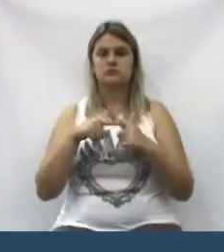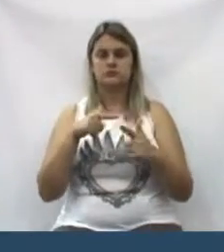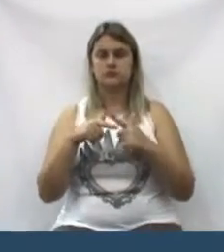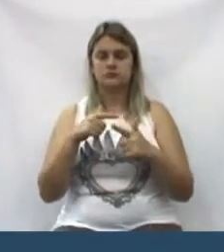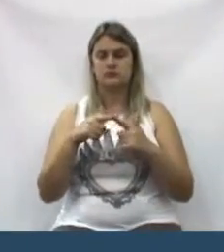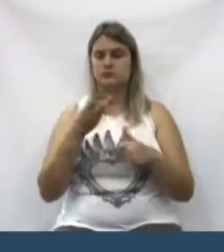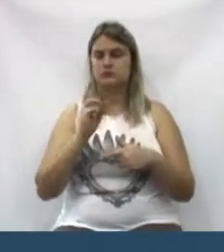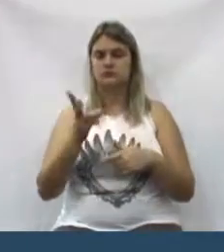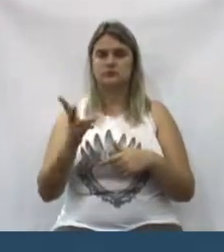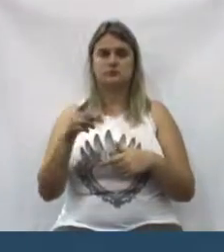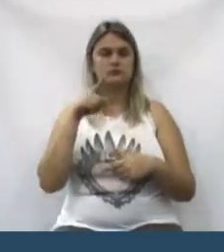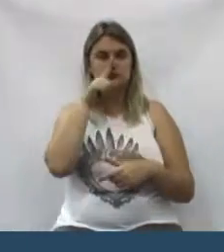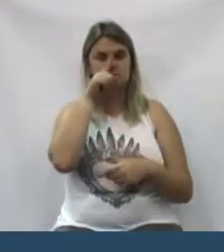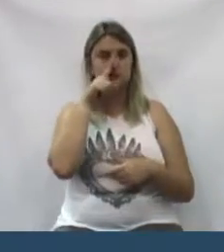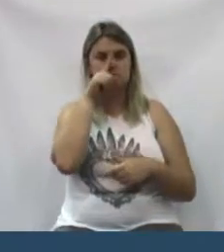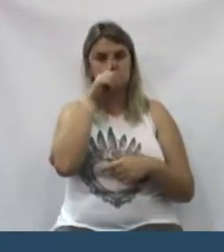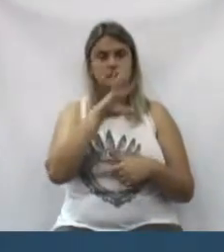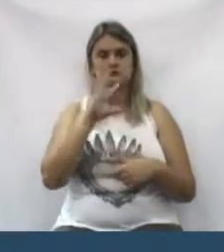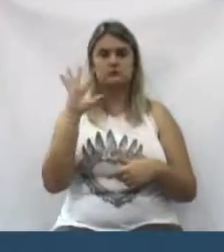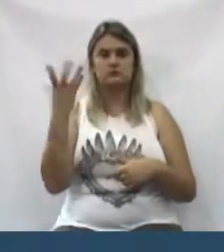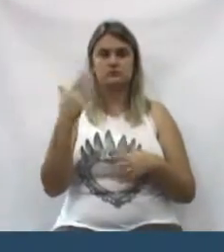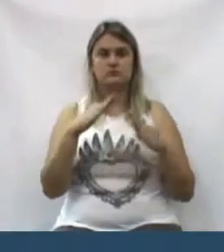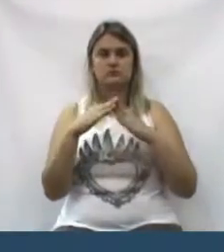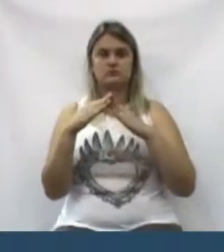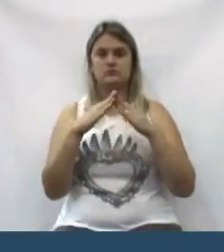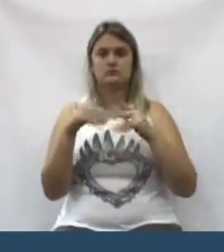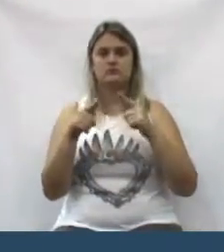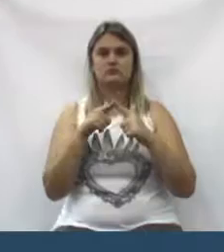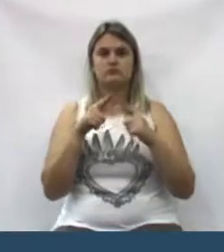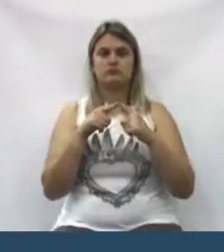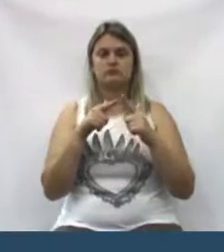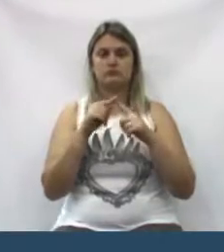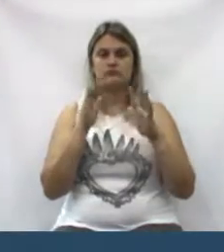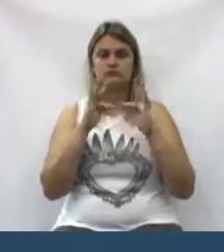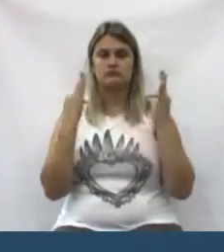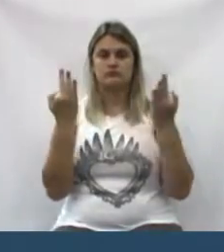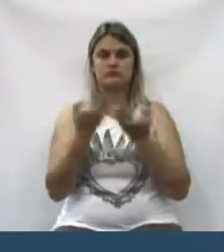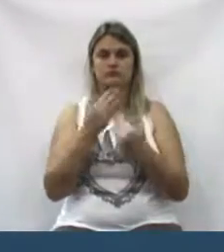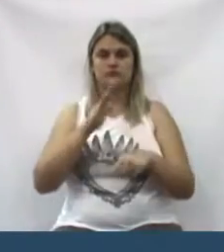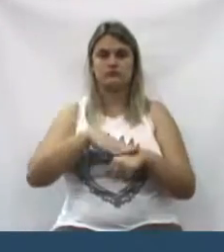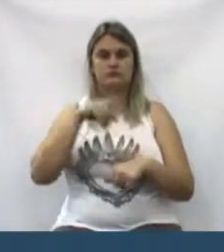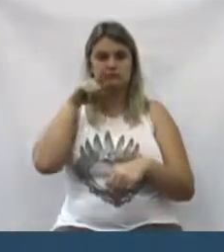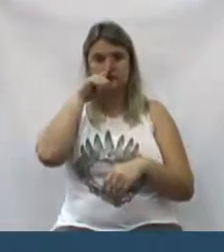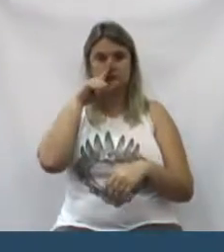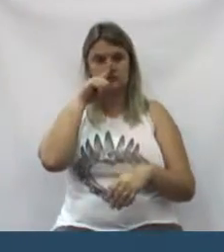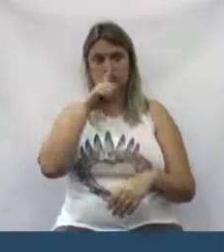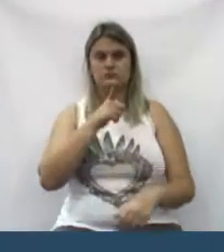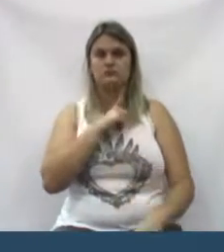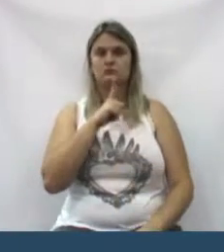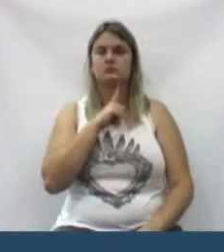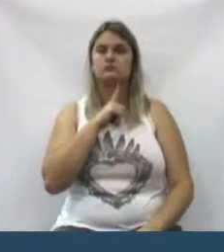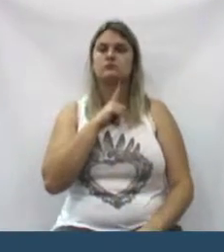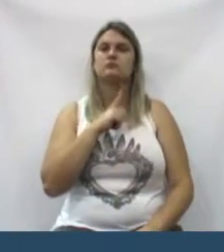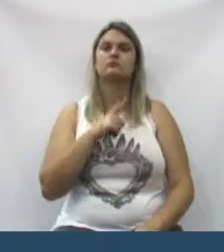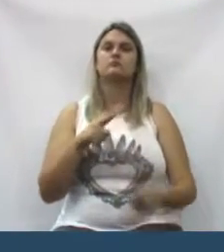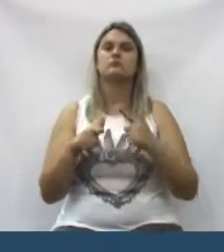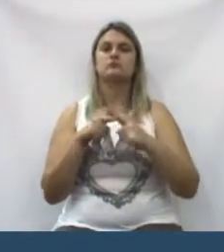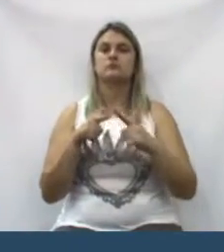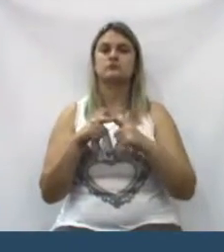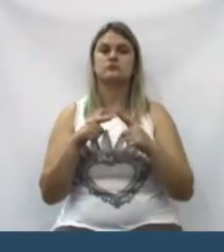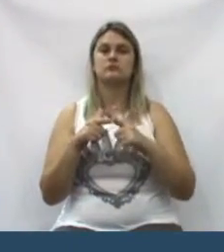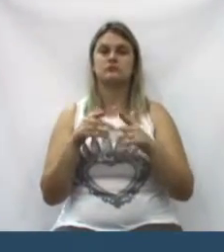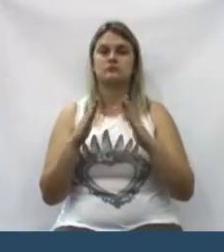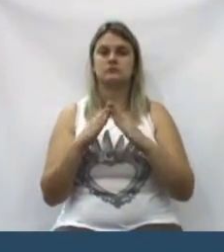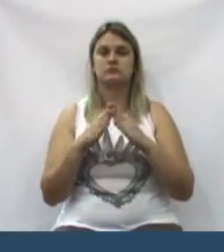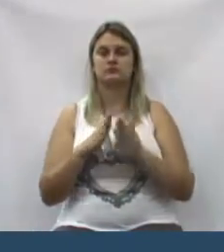não baixou ainda o rio. Então as casas estão essas famílias estão lá com a parte dos fundos das casas dentro do